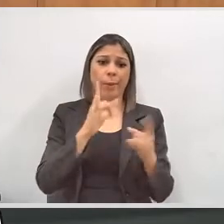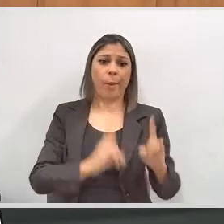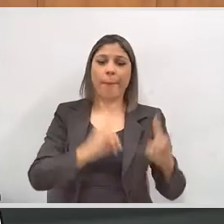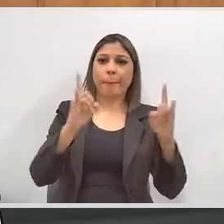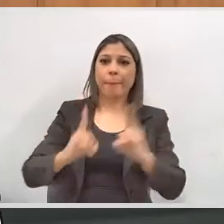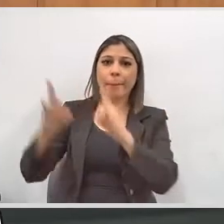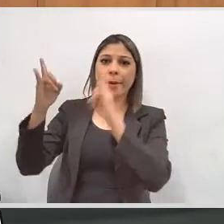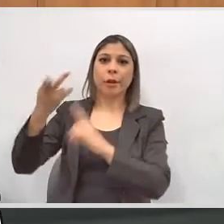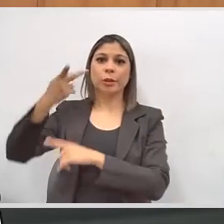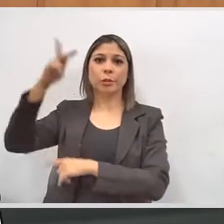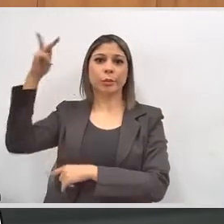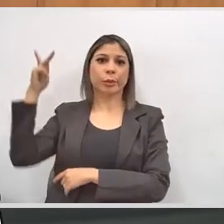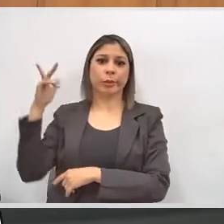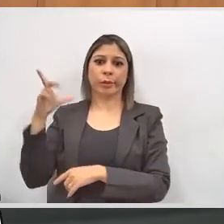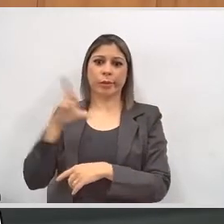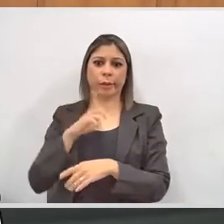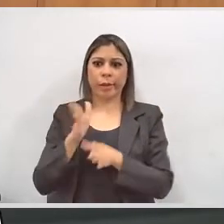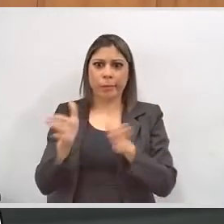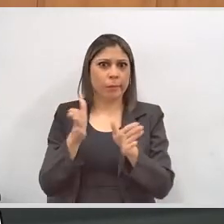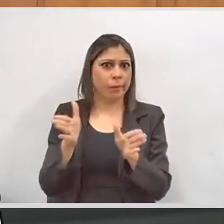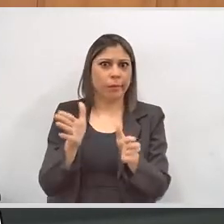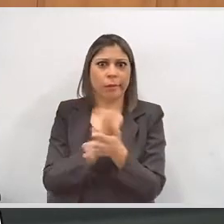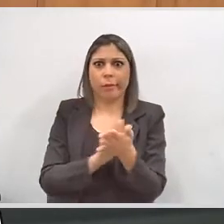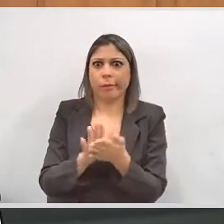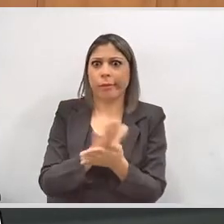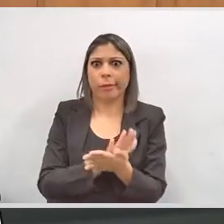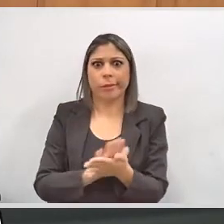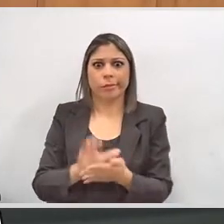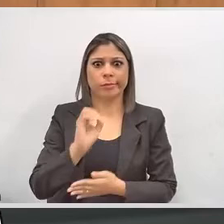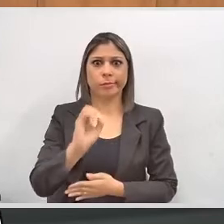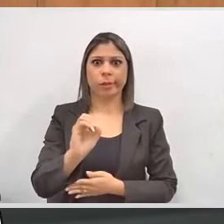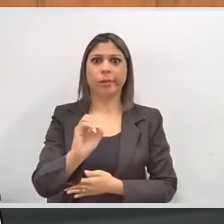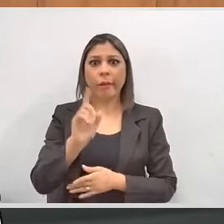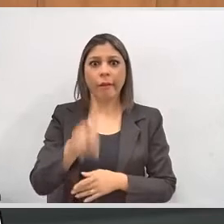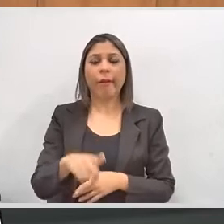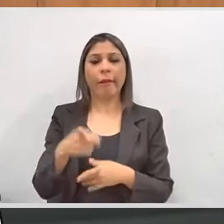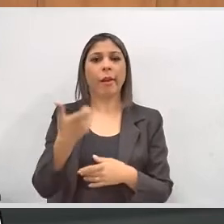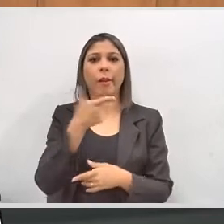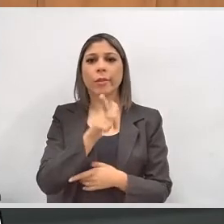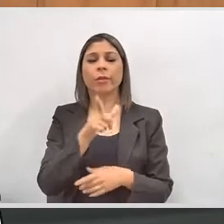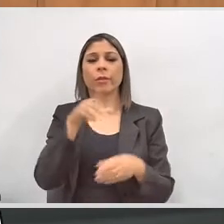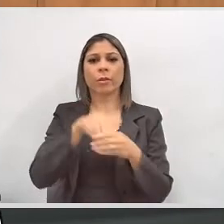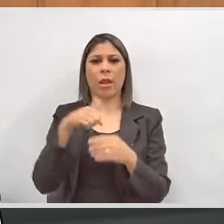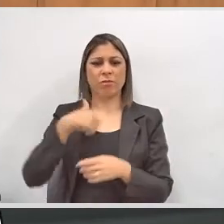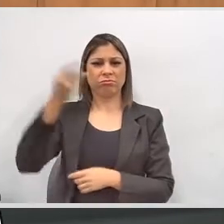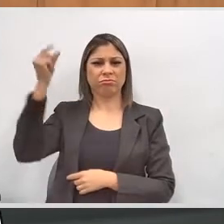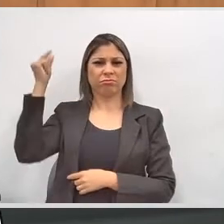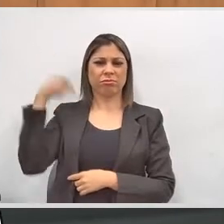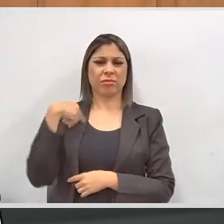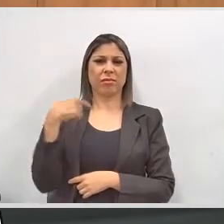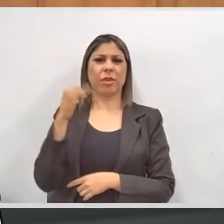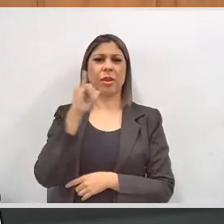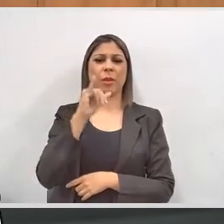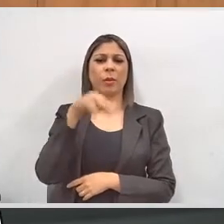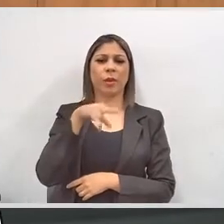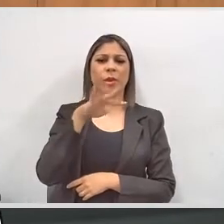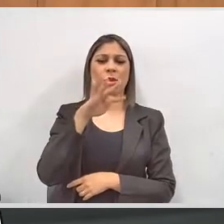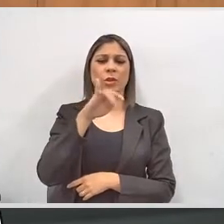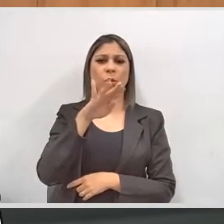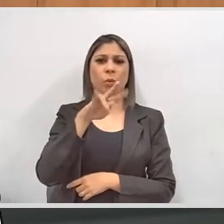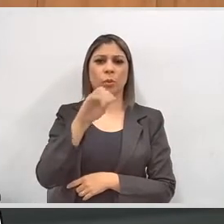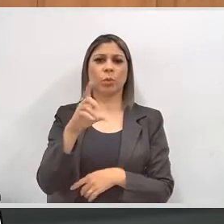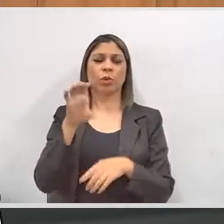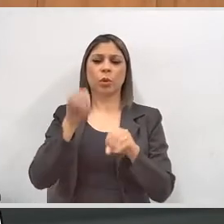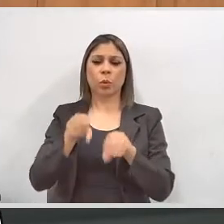prédios históricos que têm acessibilidade zero e são locais de votação. Eu votei por muito tempo no Instituto de